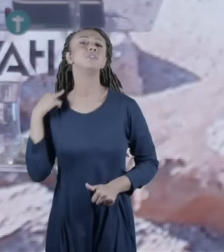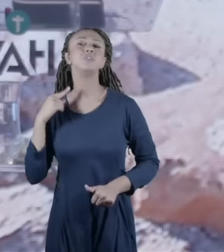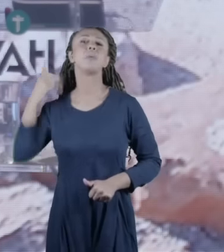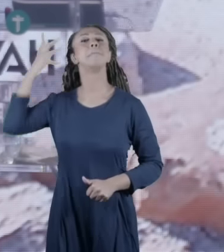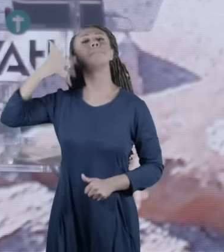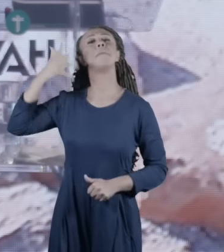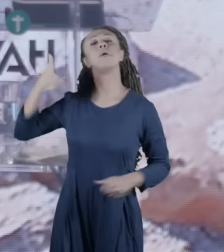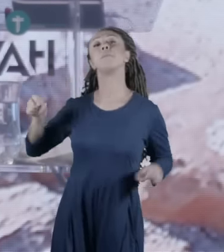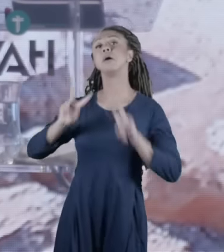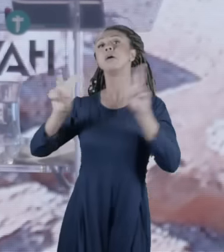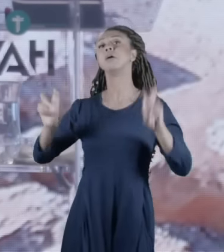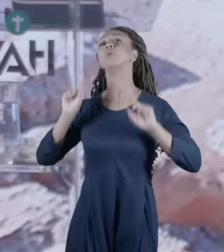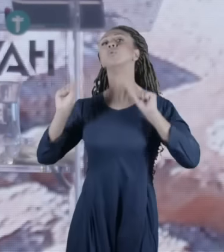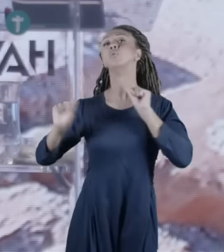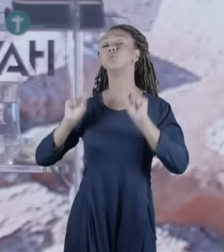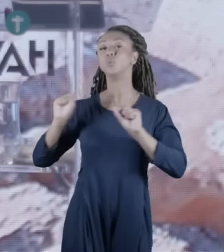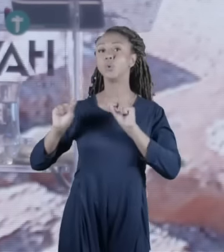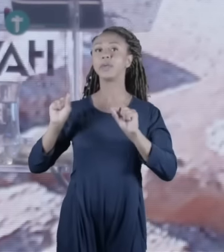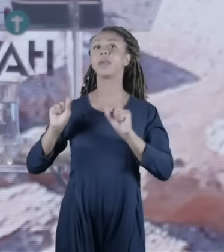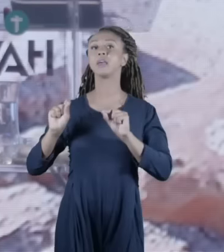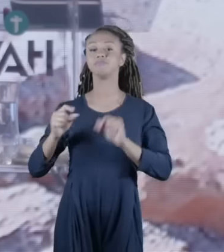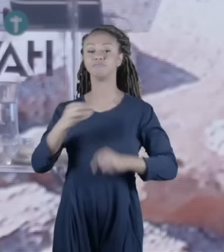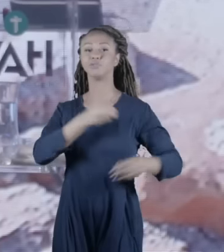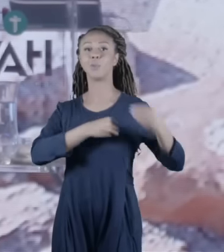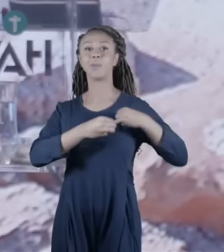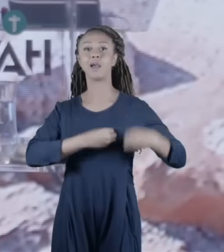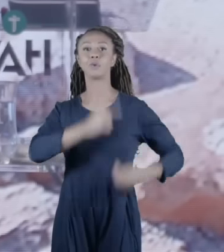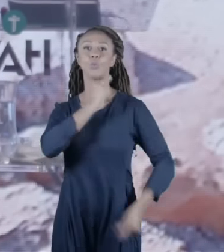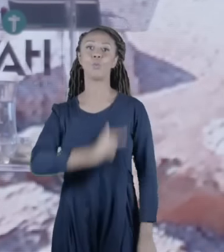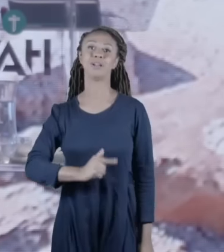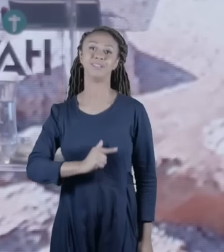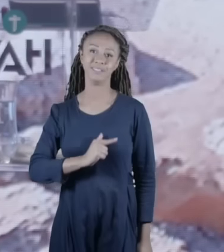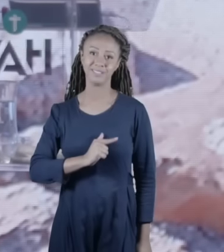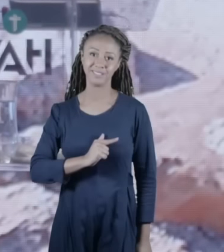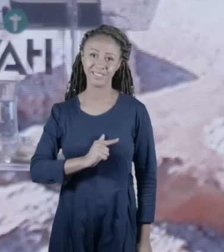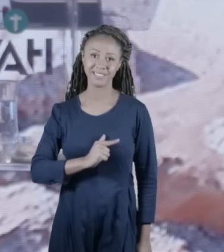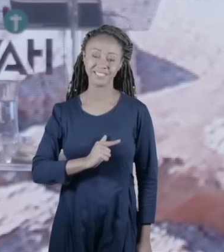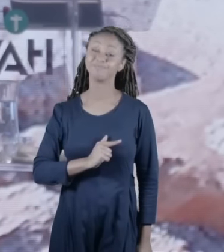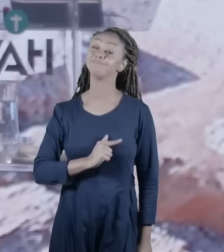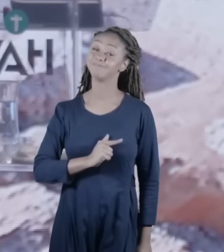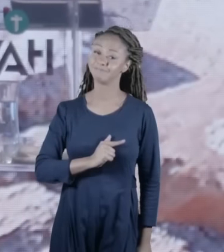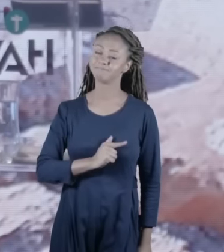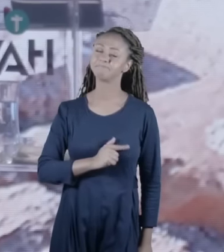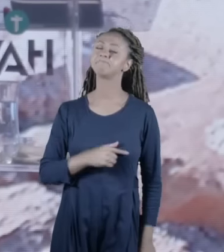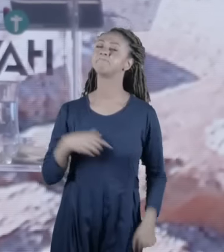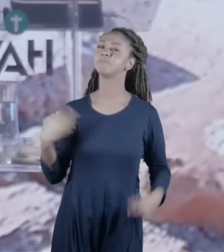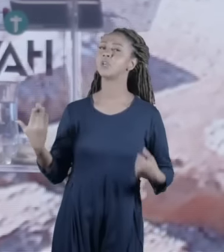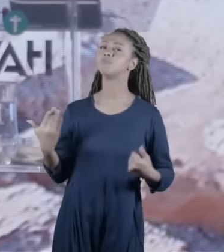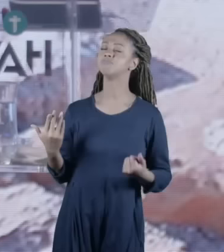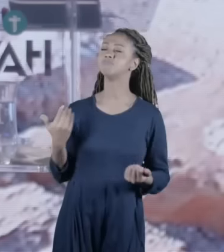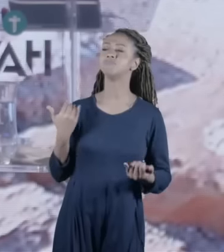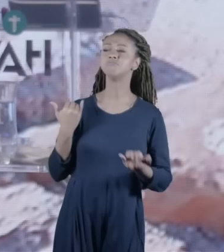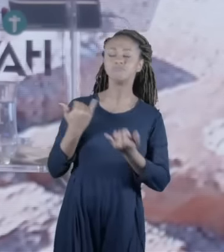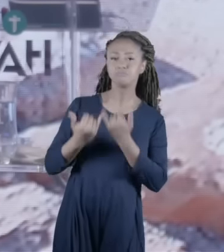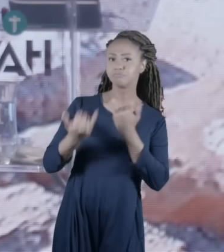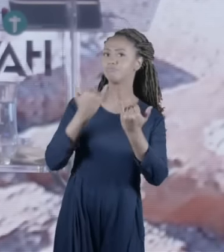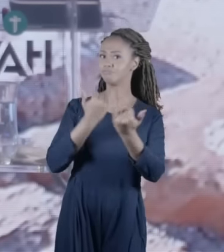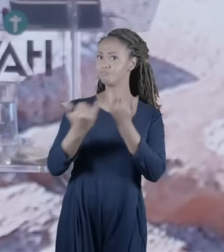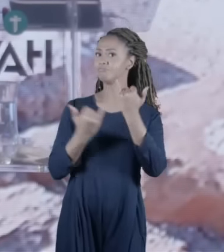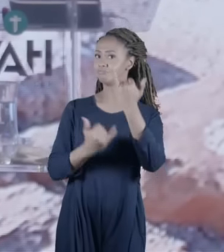para remissão dos pecados então a gente vê uma cerimônia muito parecida